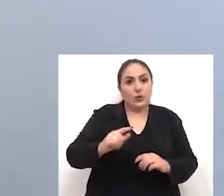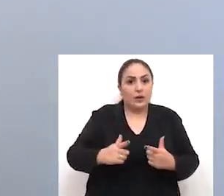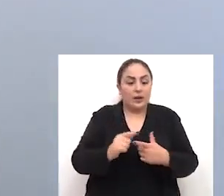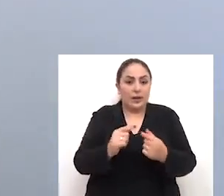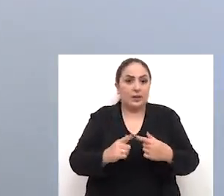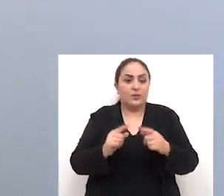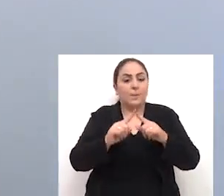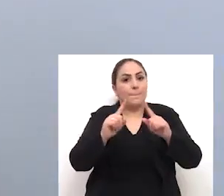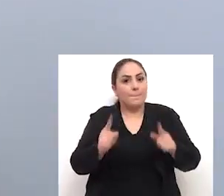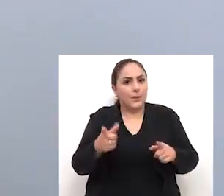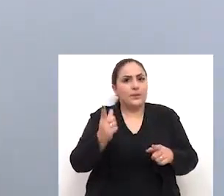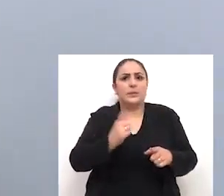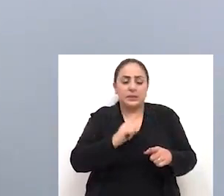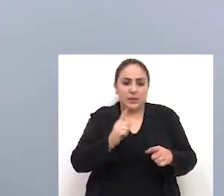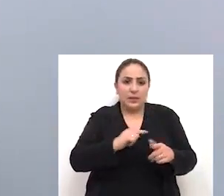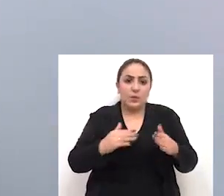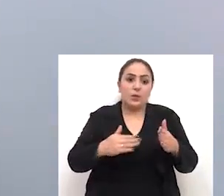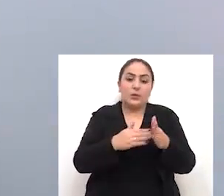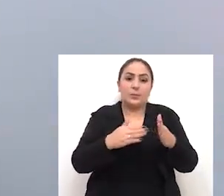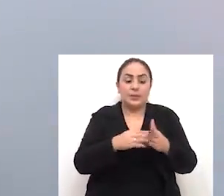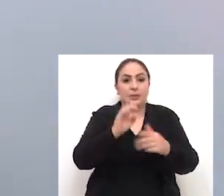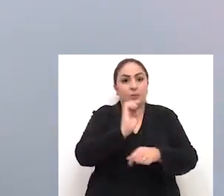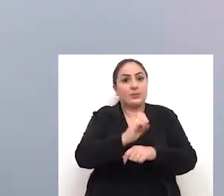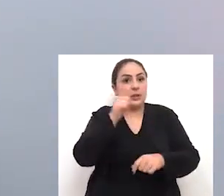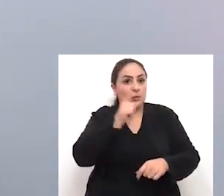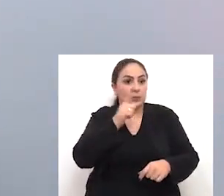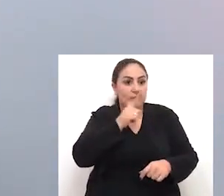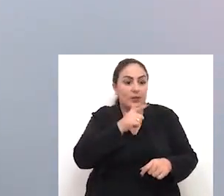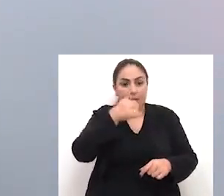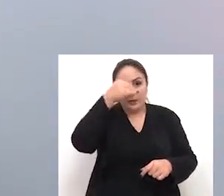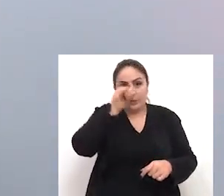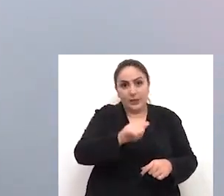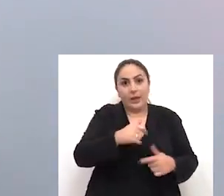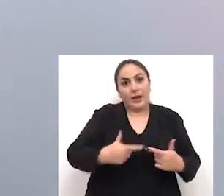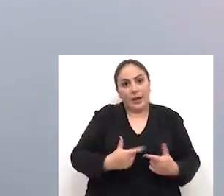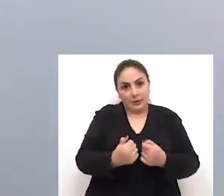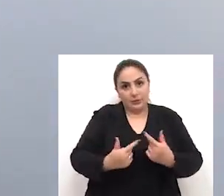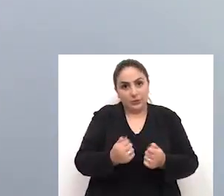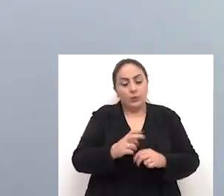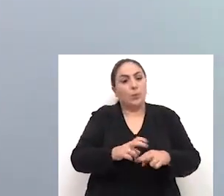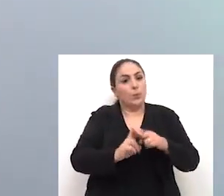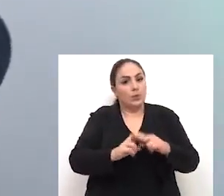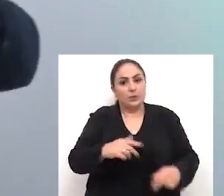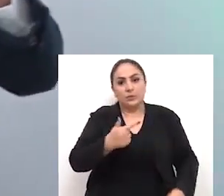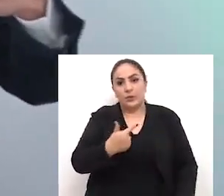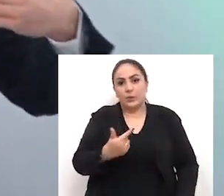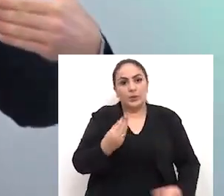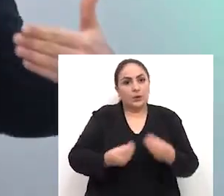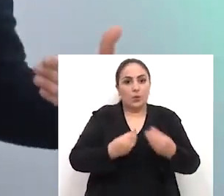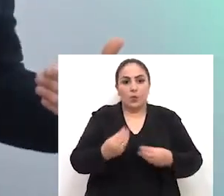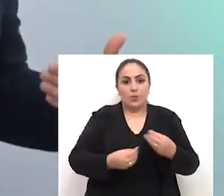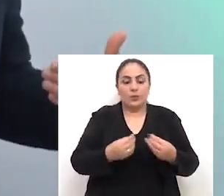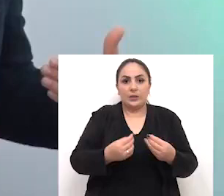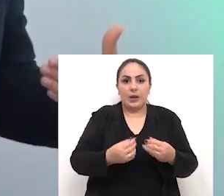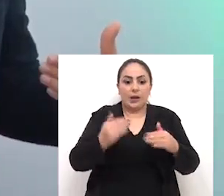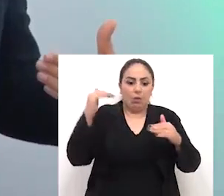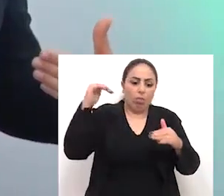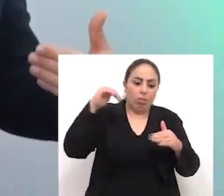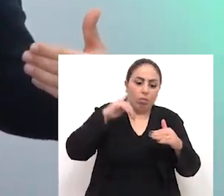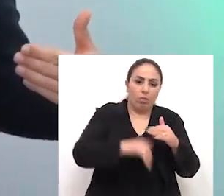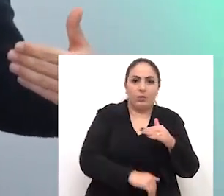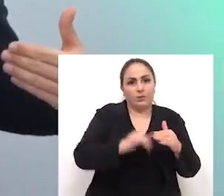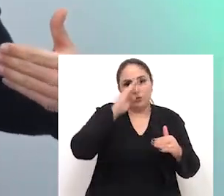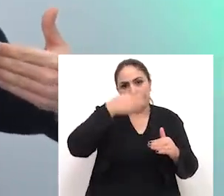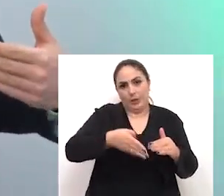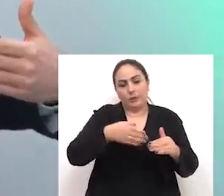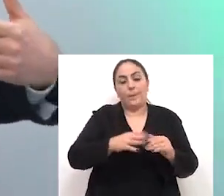pagamento, mas há um limite do que o Estado consegue cortar de despesas. Portanto, a gente não pode ver essa receita cair